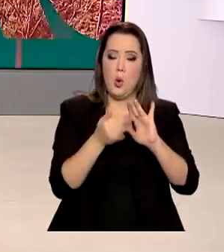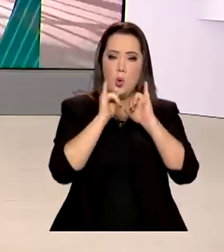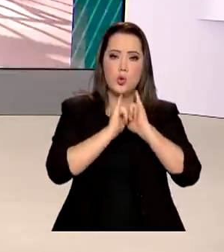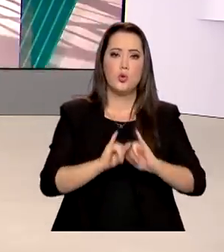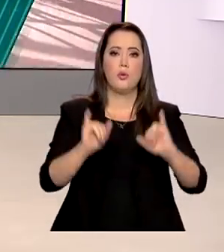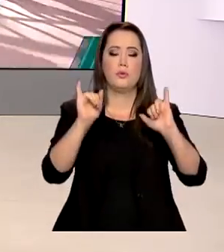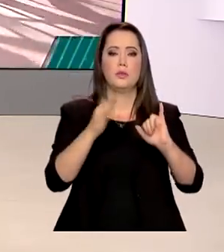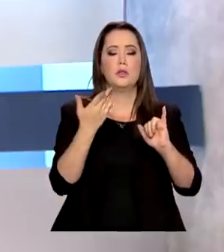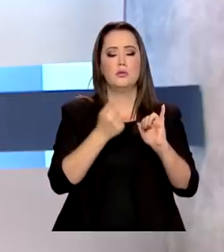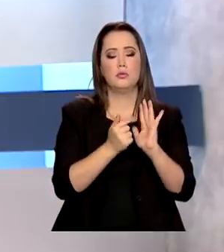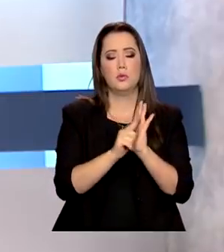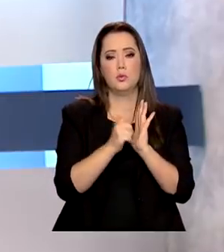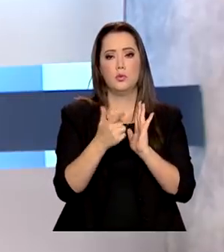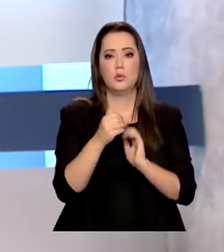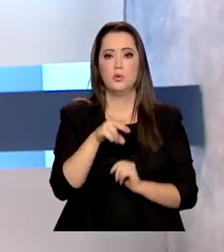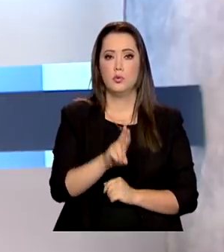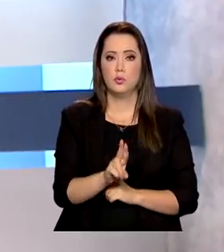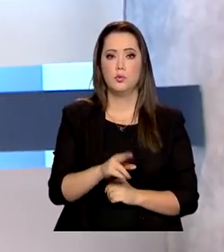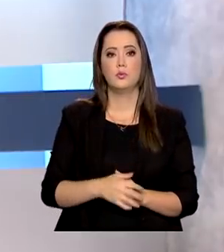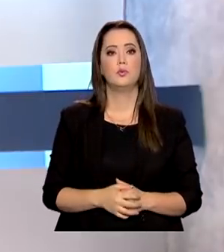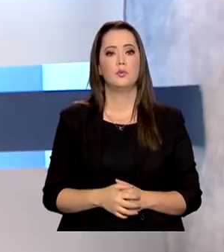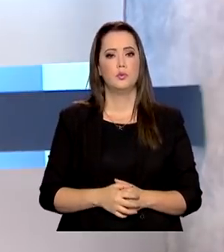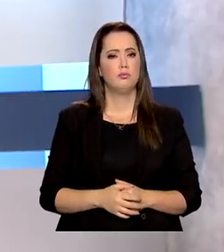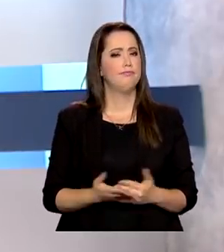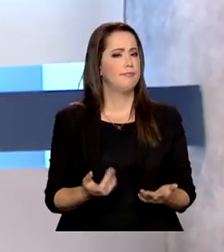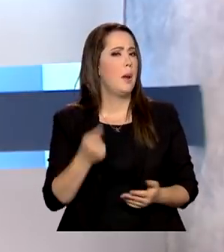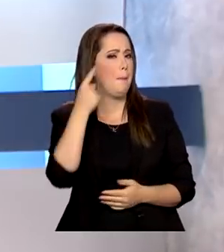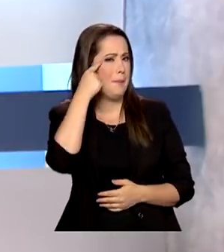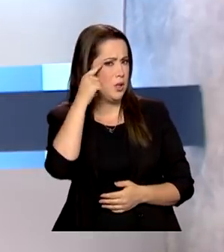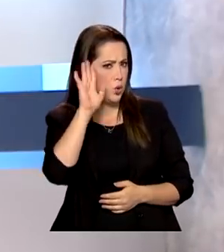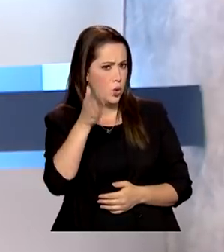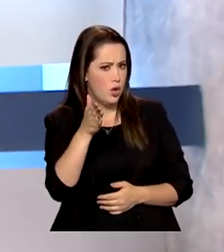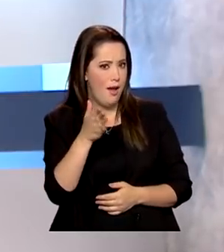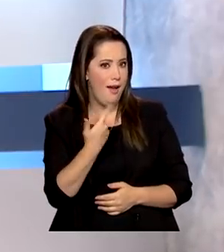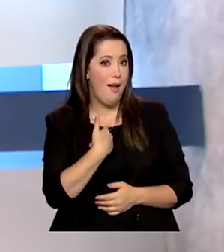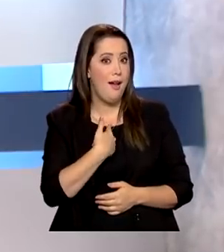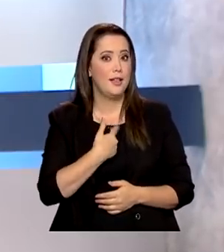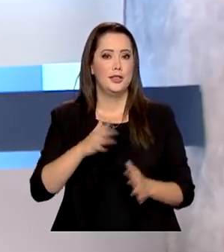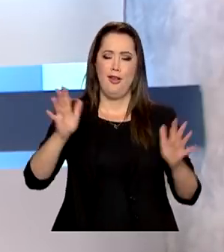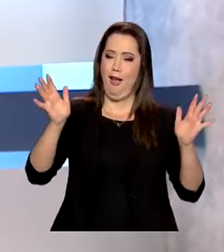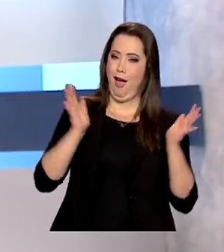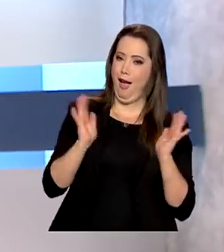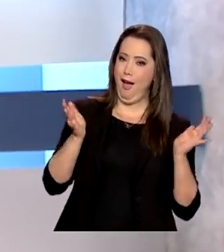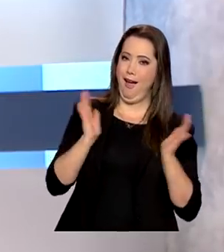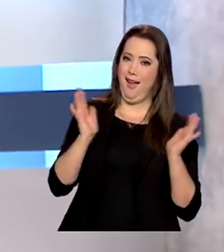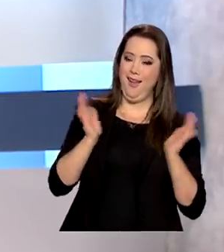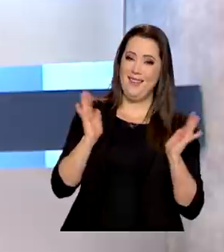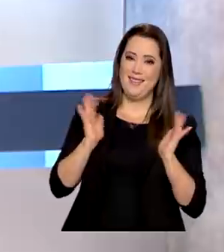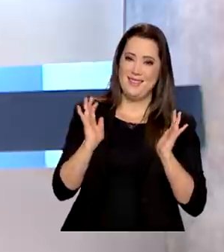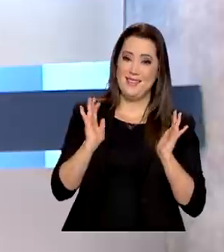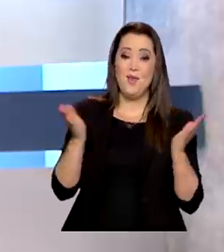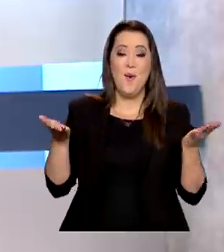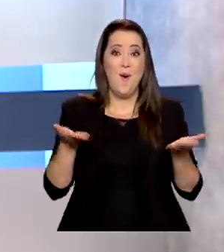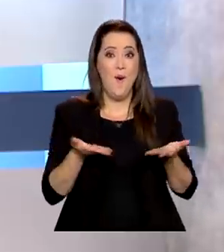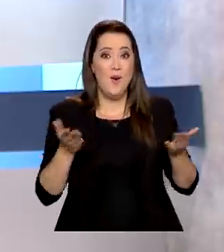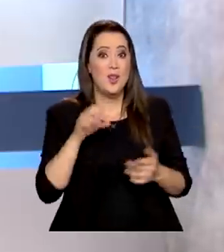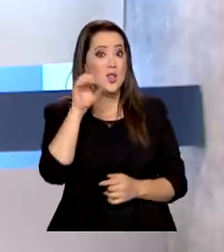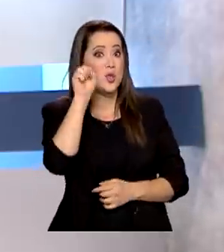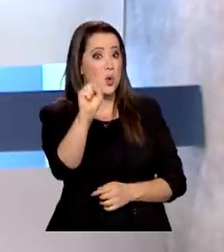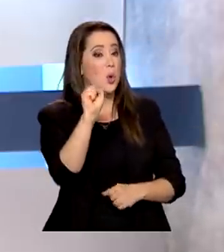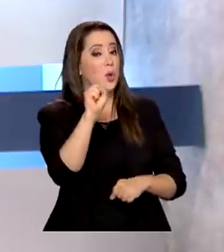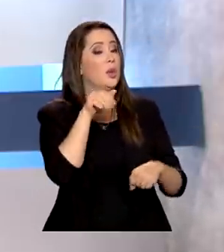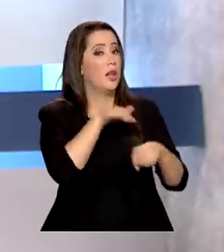Oficial da União. E já pensou em ficar milionário hoje? Às 8 da noite será realizado o sorteio da